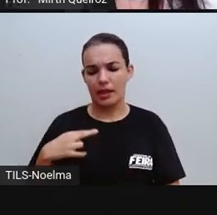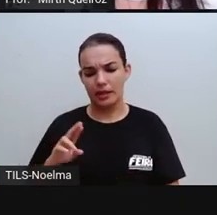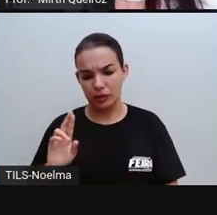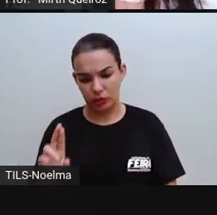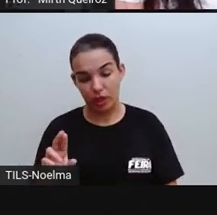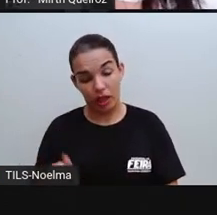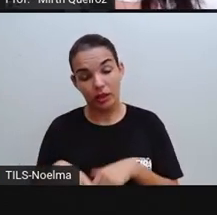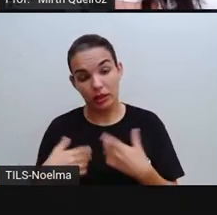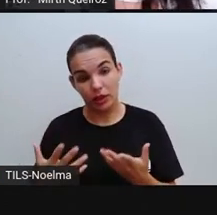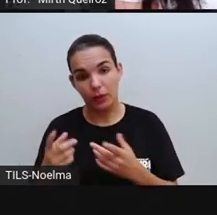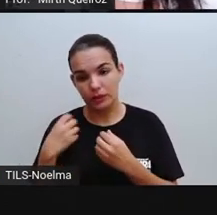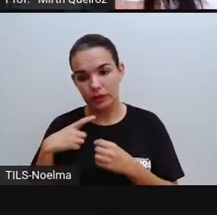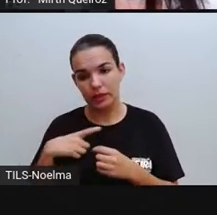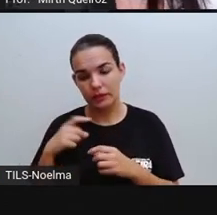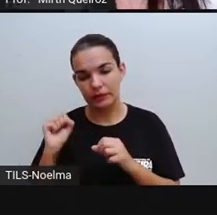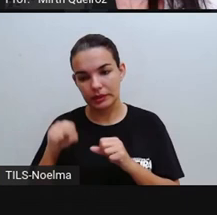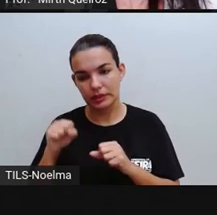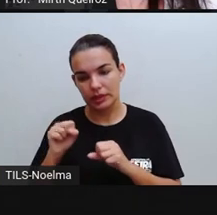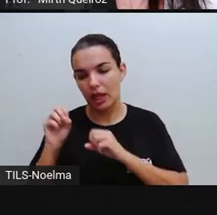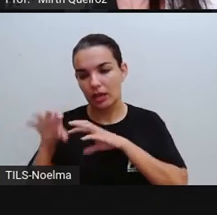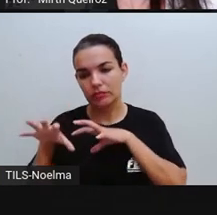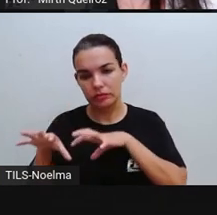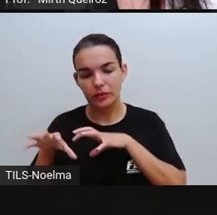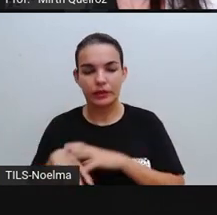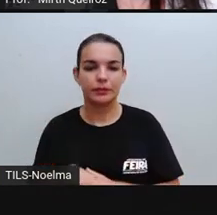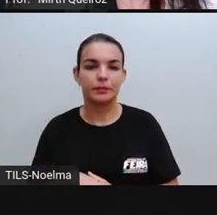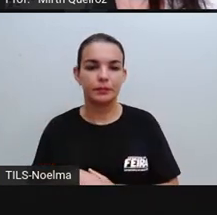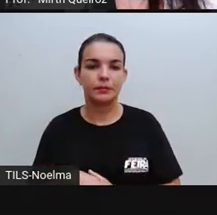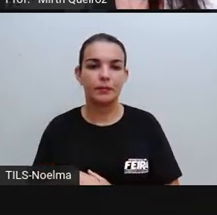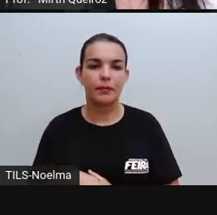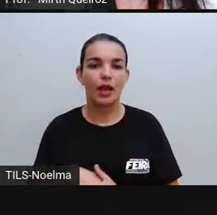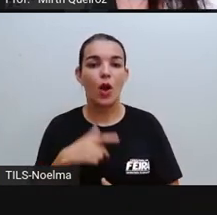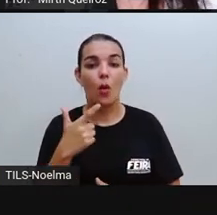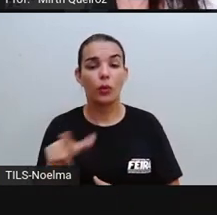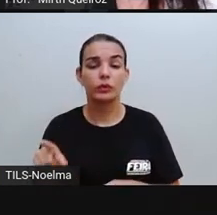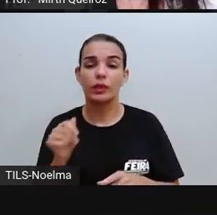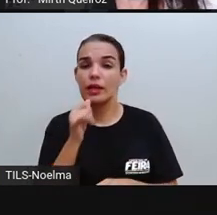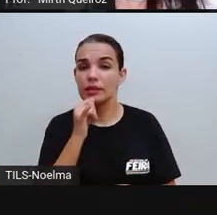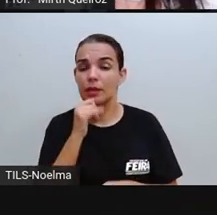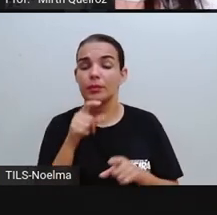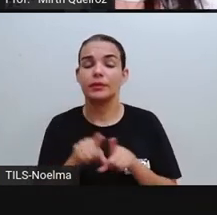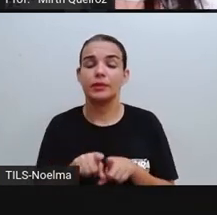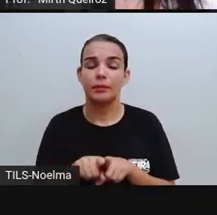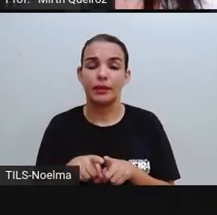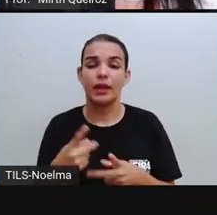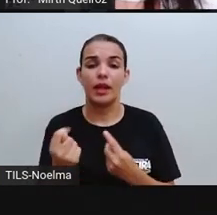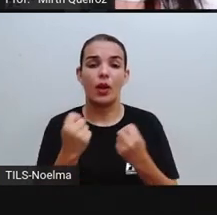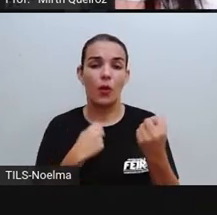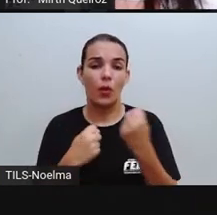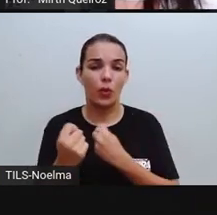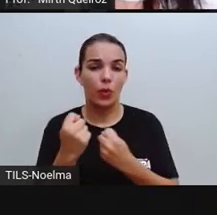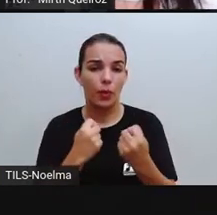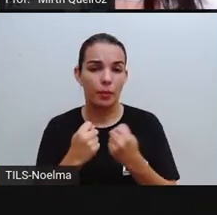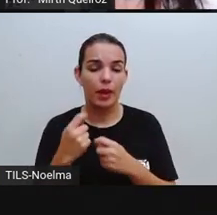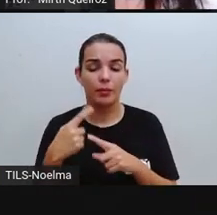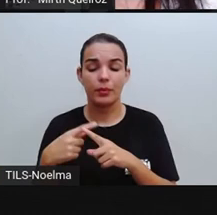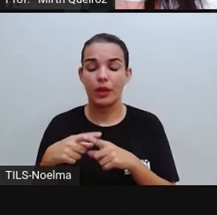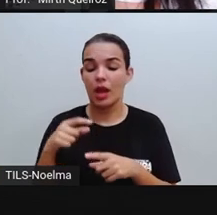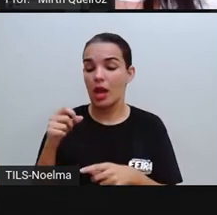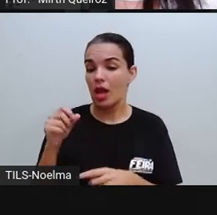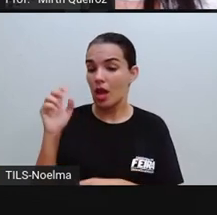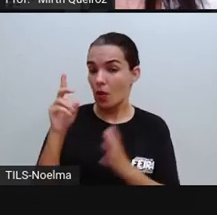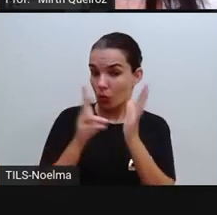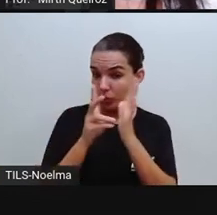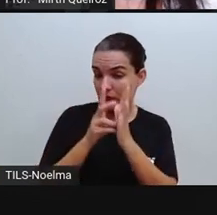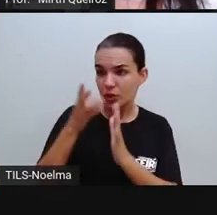dos portugueses em relação à religião. E esse outro exemplo aí de economia é algo mais forte. Os índios eles plantavam para se